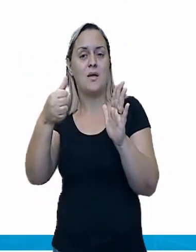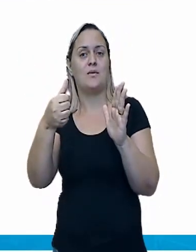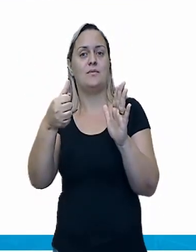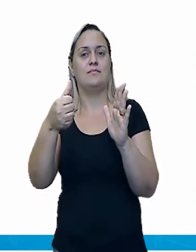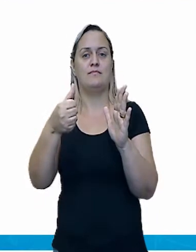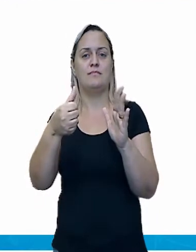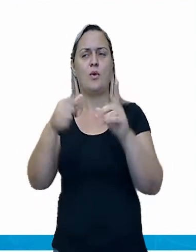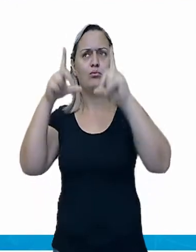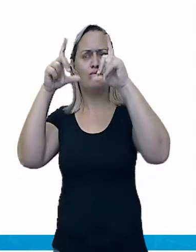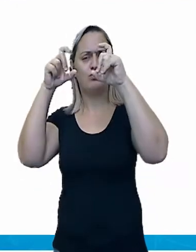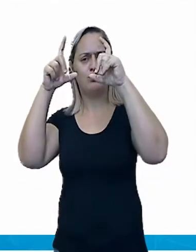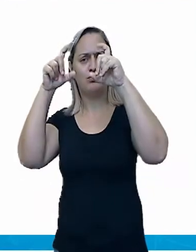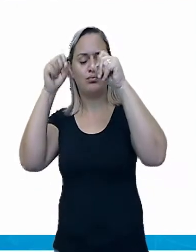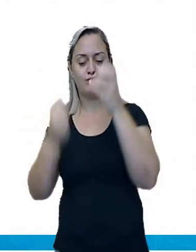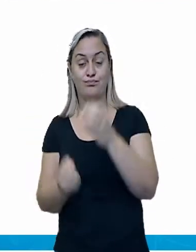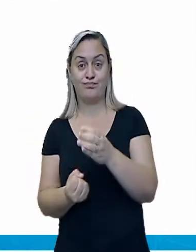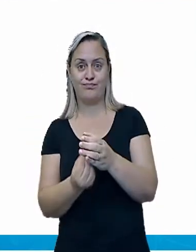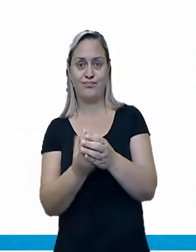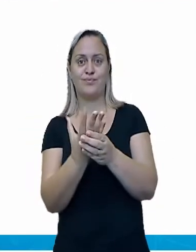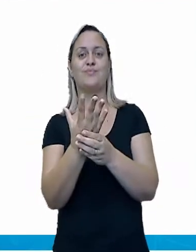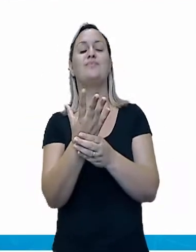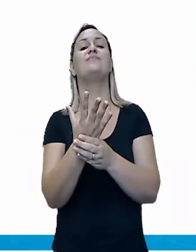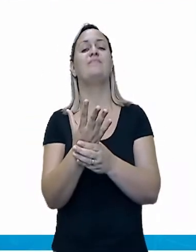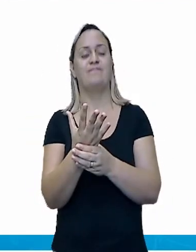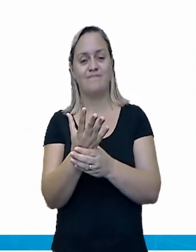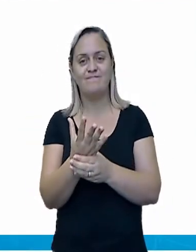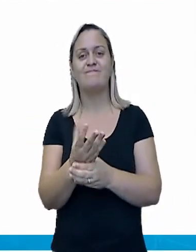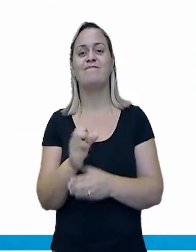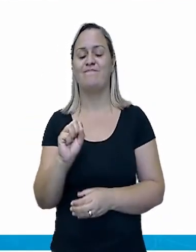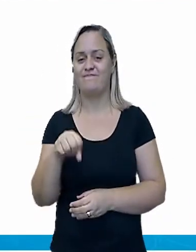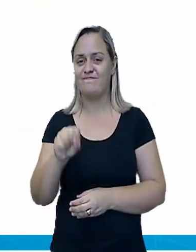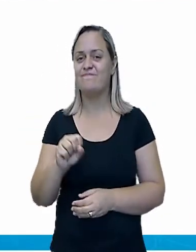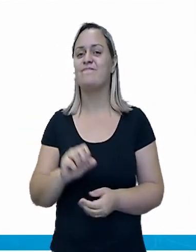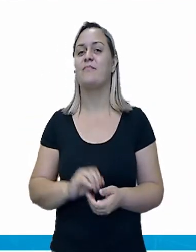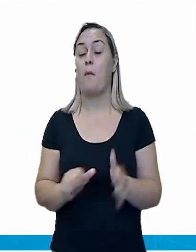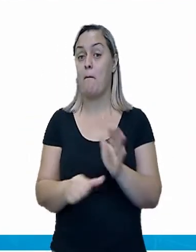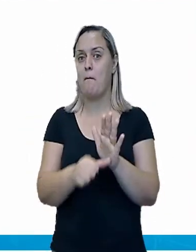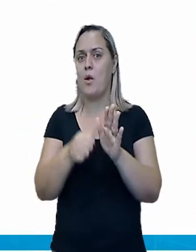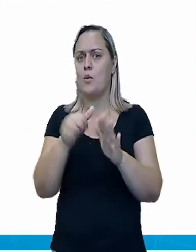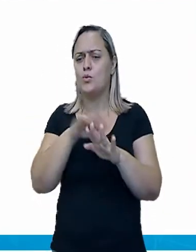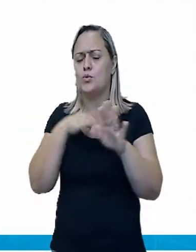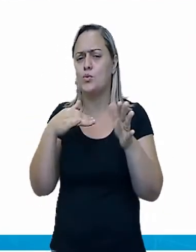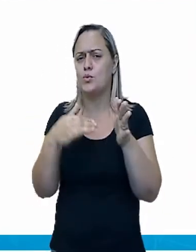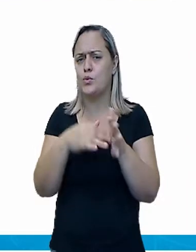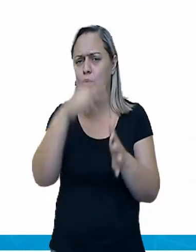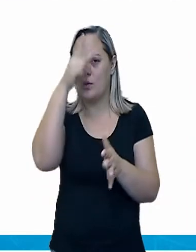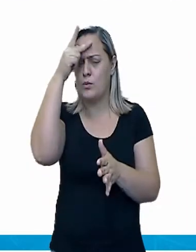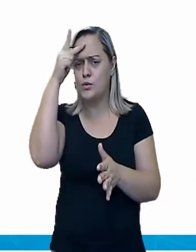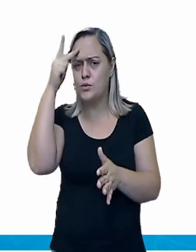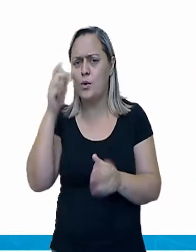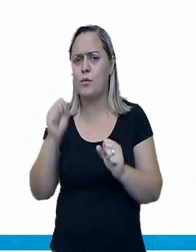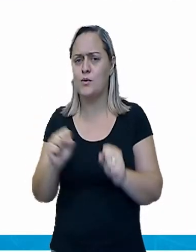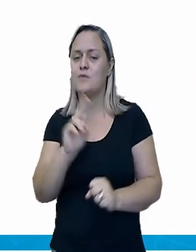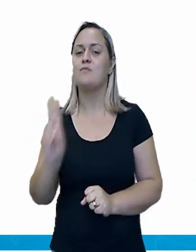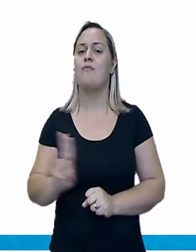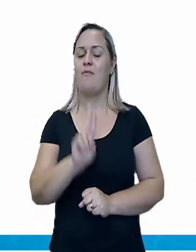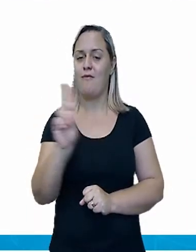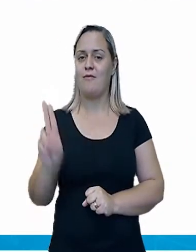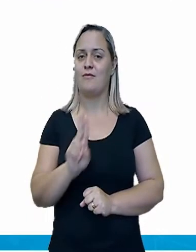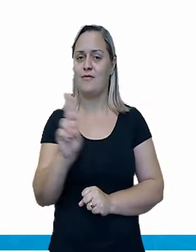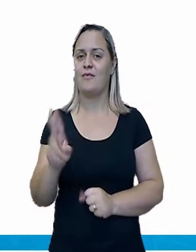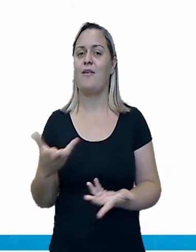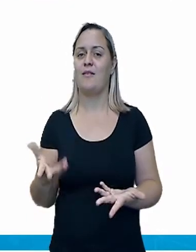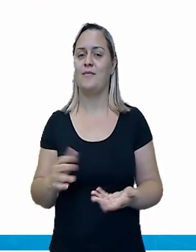equipamento fotográfico fabricado em grande escala comercial para que todos pudessem ter acesso a esse equipamento